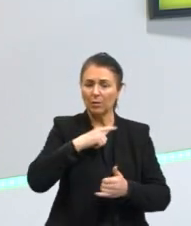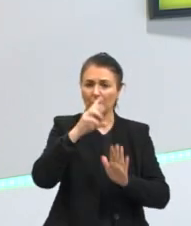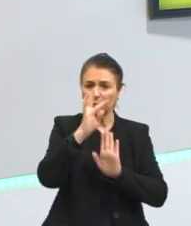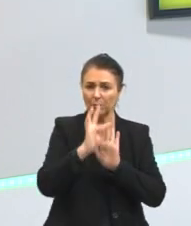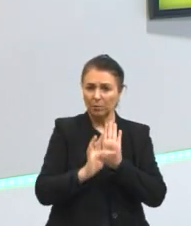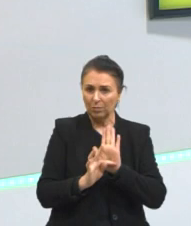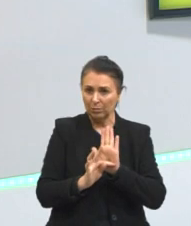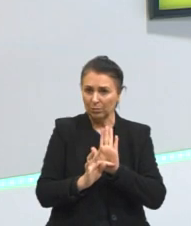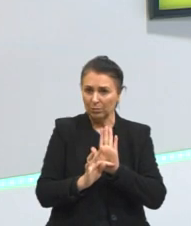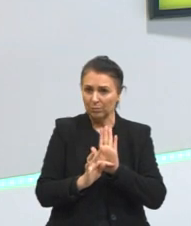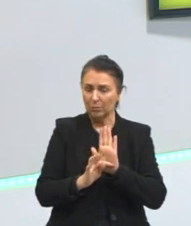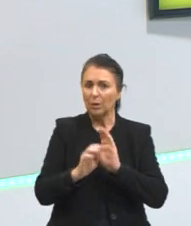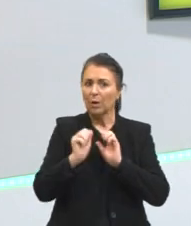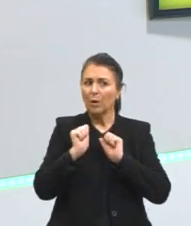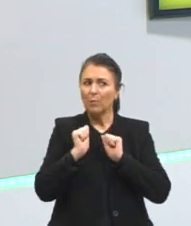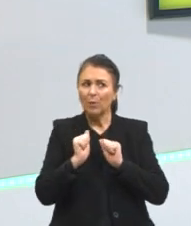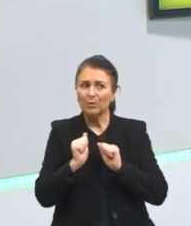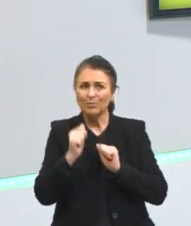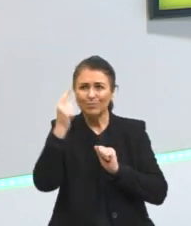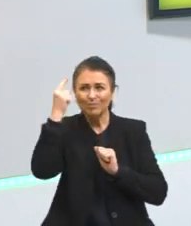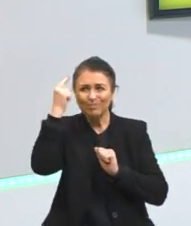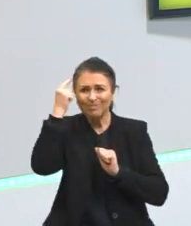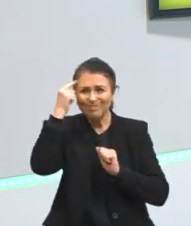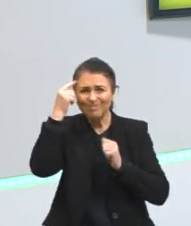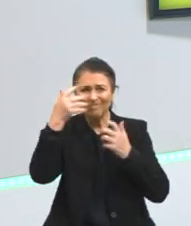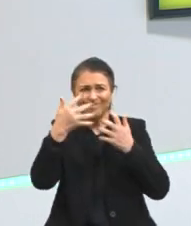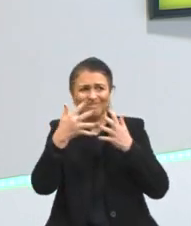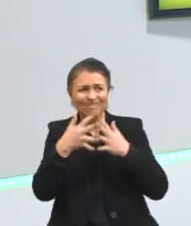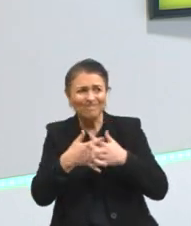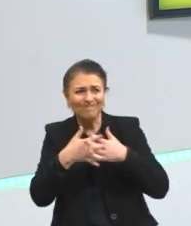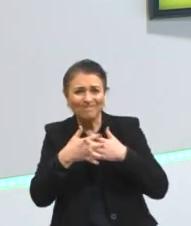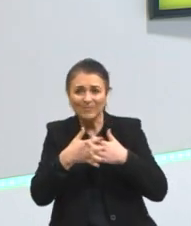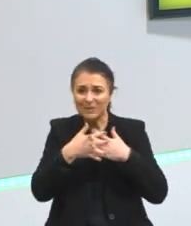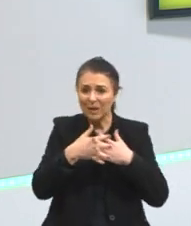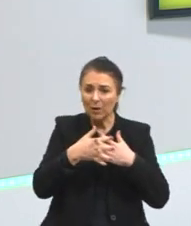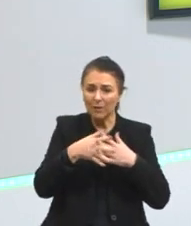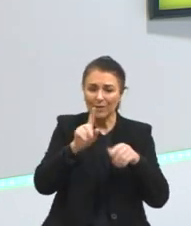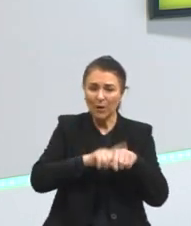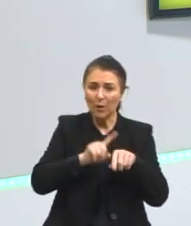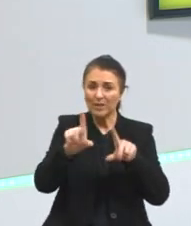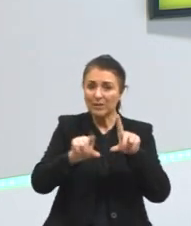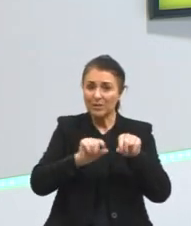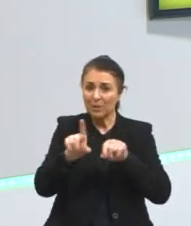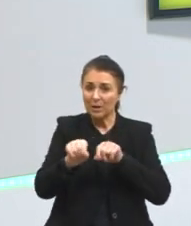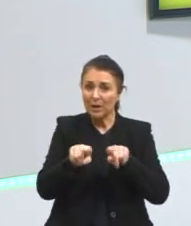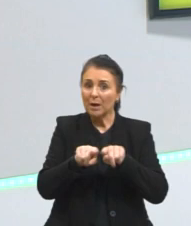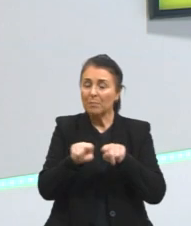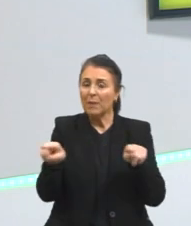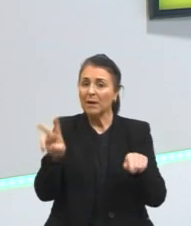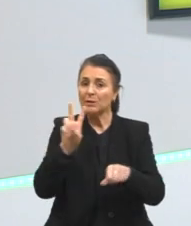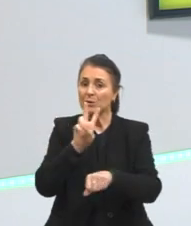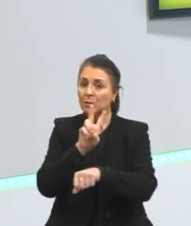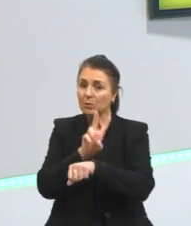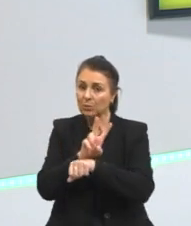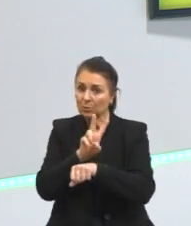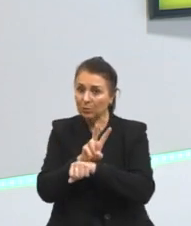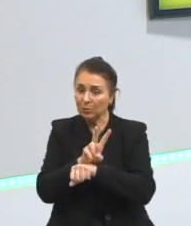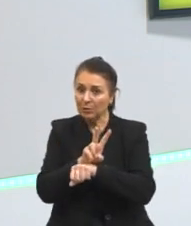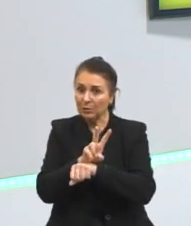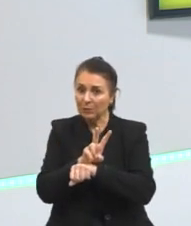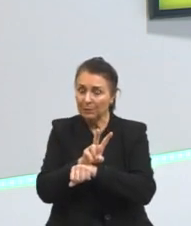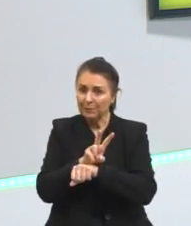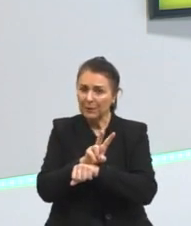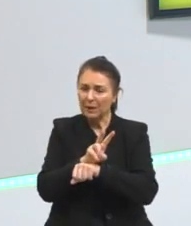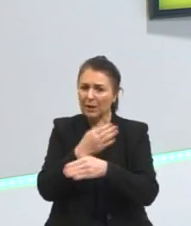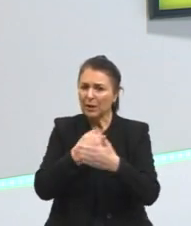isso pode te confundir na hora que você vai selecionar a tua alternativa só que se nós colocarmos todas